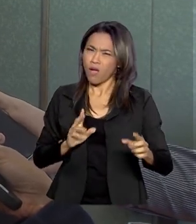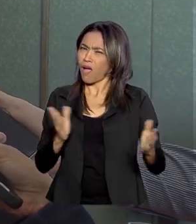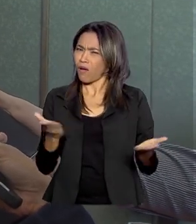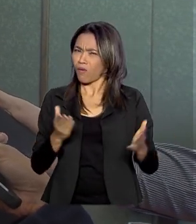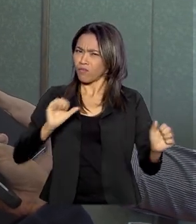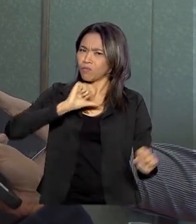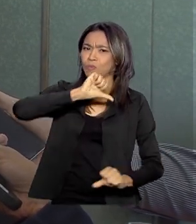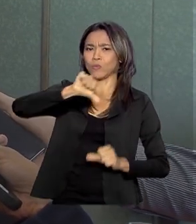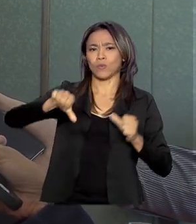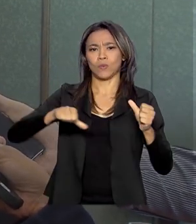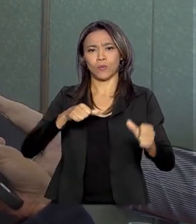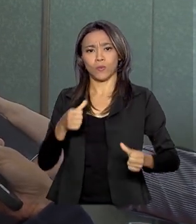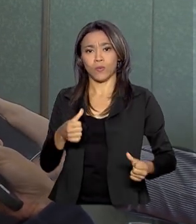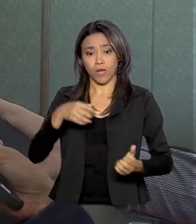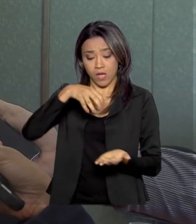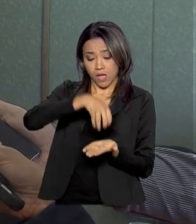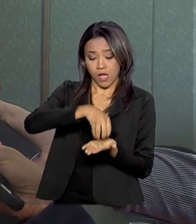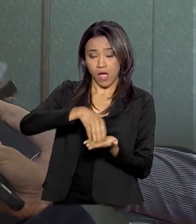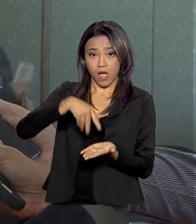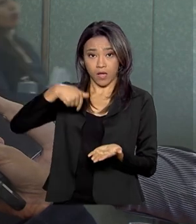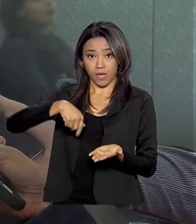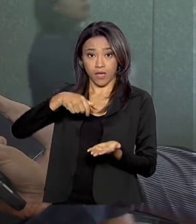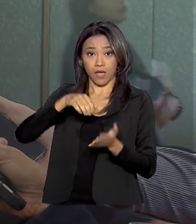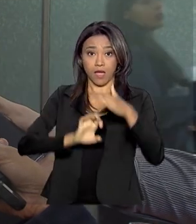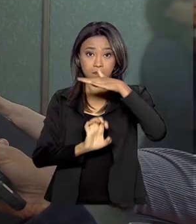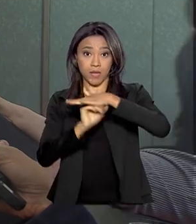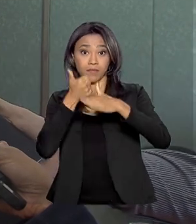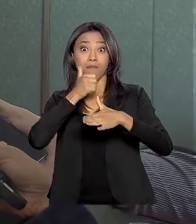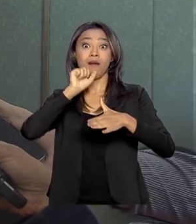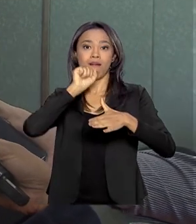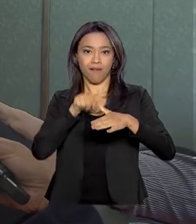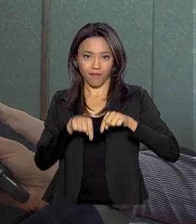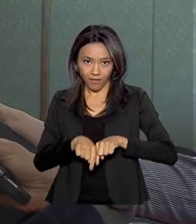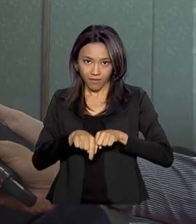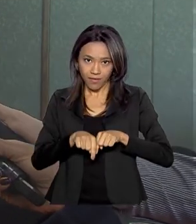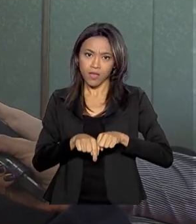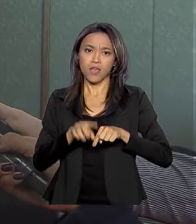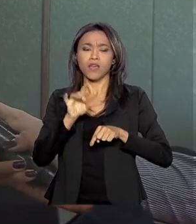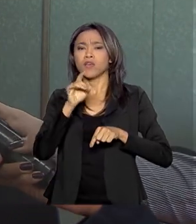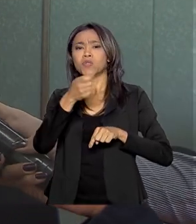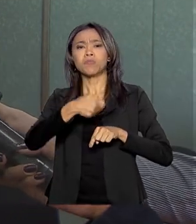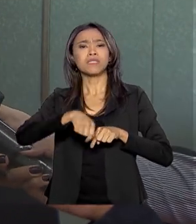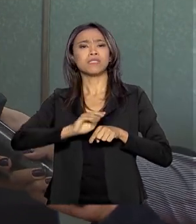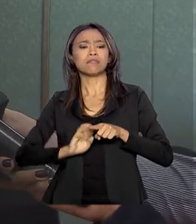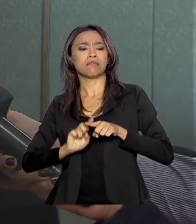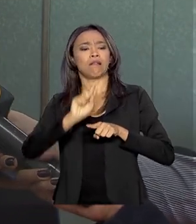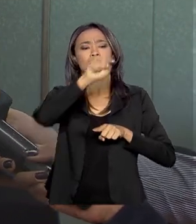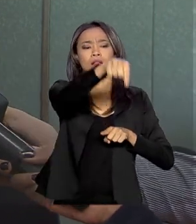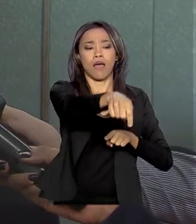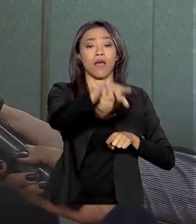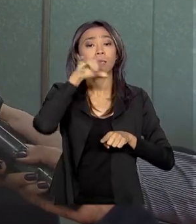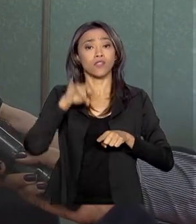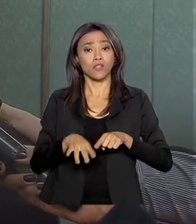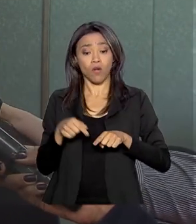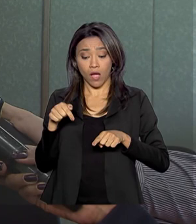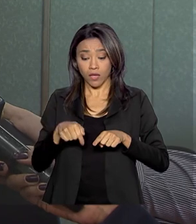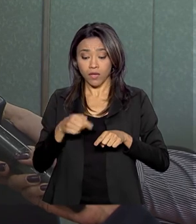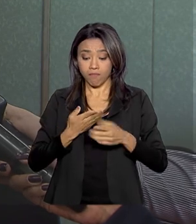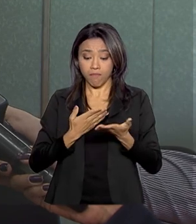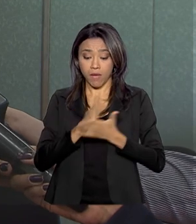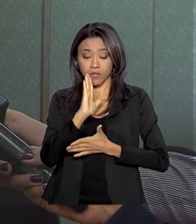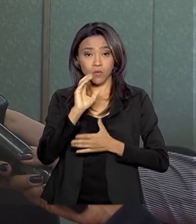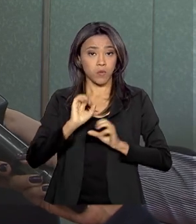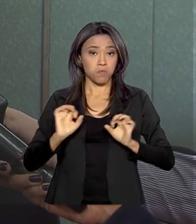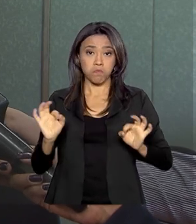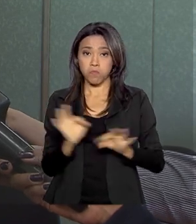total da abertura de matriz e filial, o empreendedor somente no estado da matriz recebe a aprovação da abertura de toda a rede